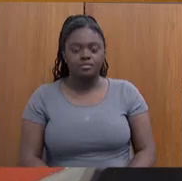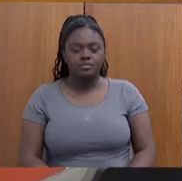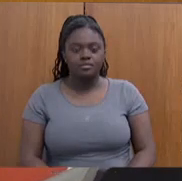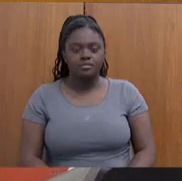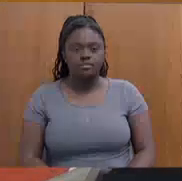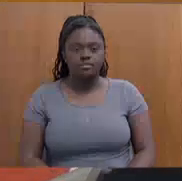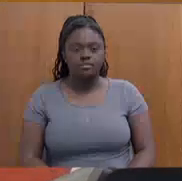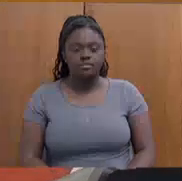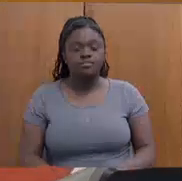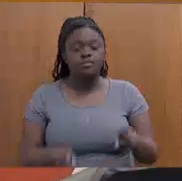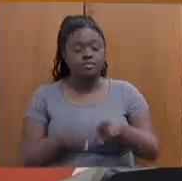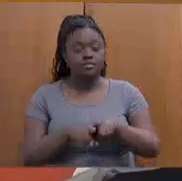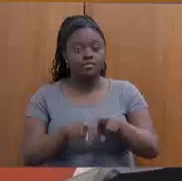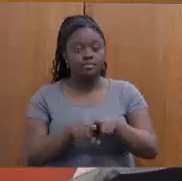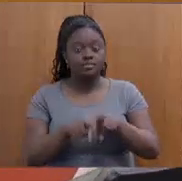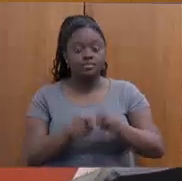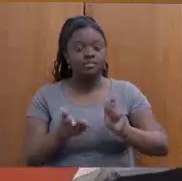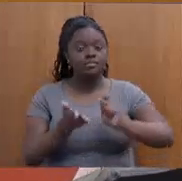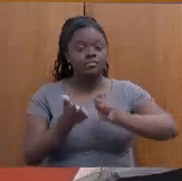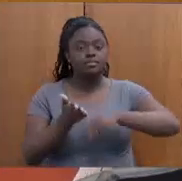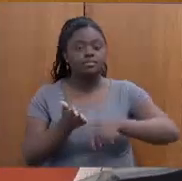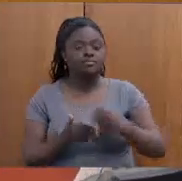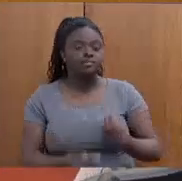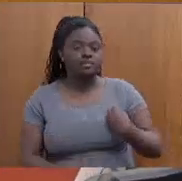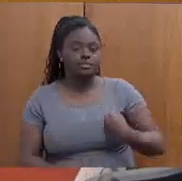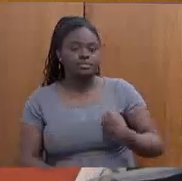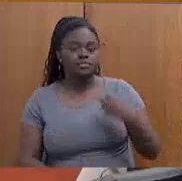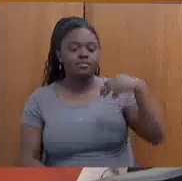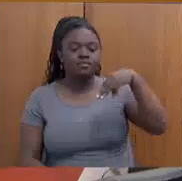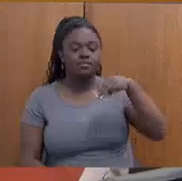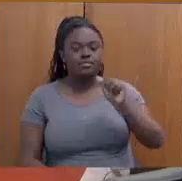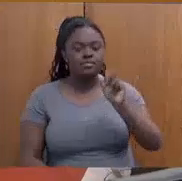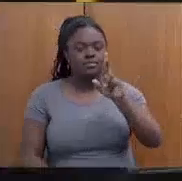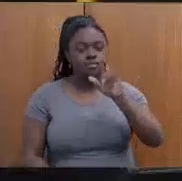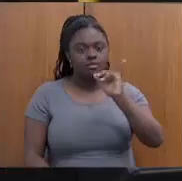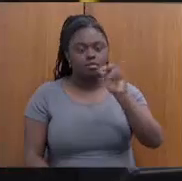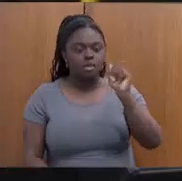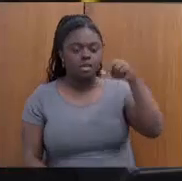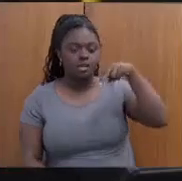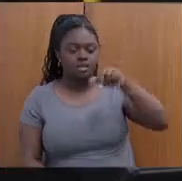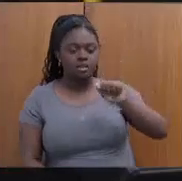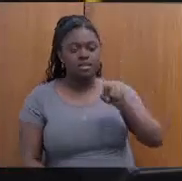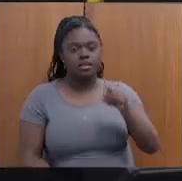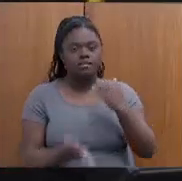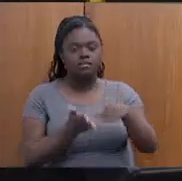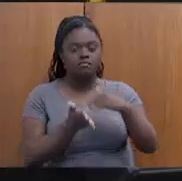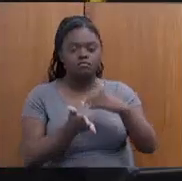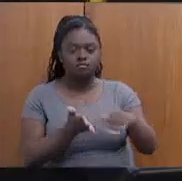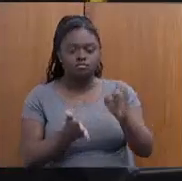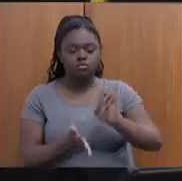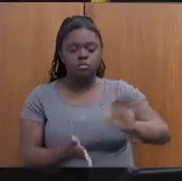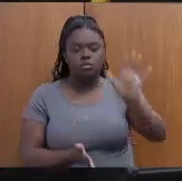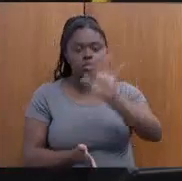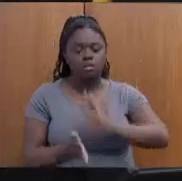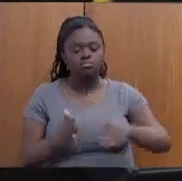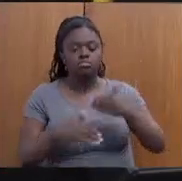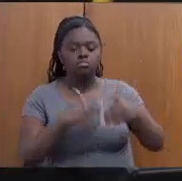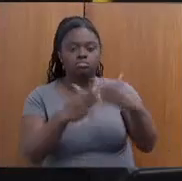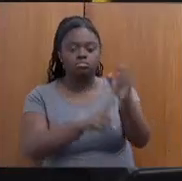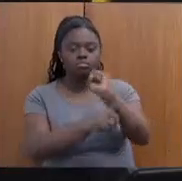Registo também a presença de Mariana de Oliveira Pimentel, secretária de Estado adjunta de Desenvolvimento Social,